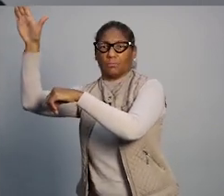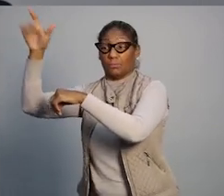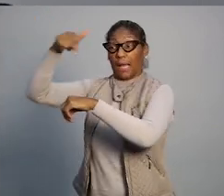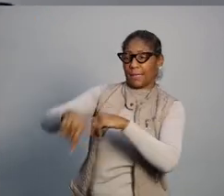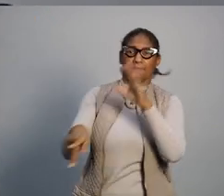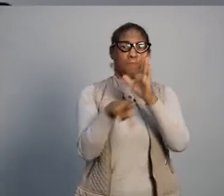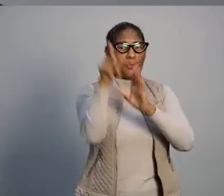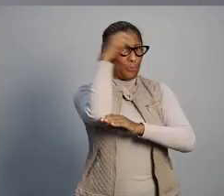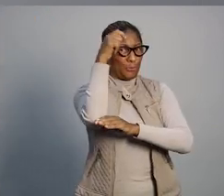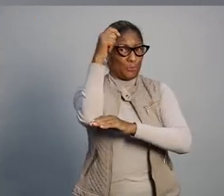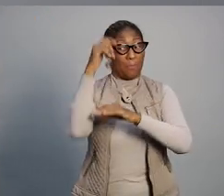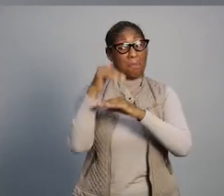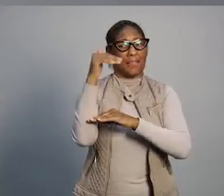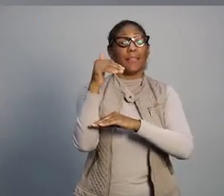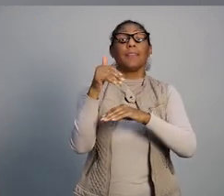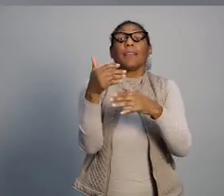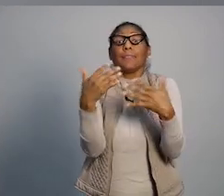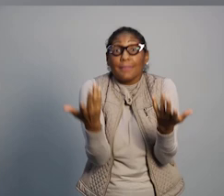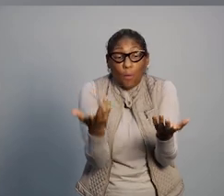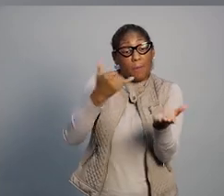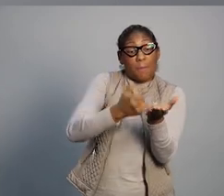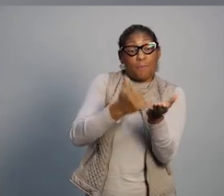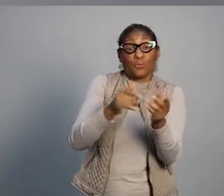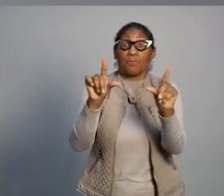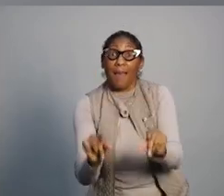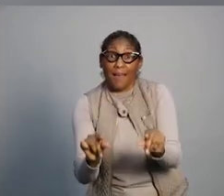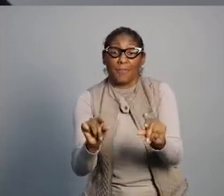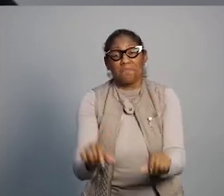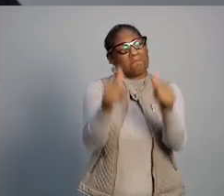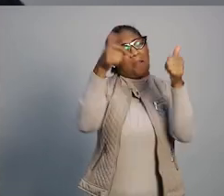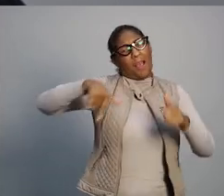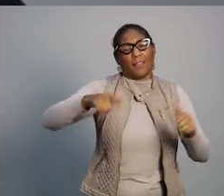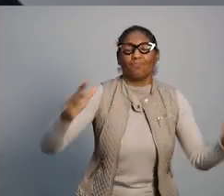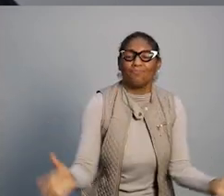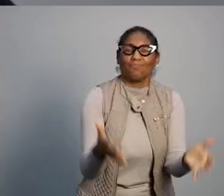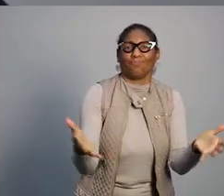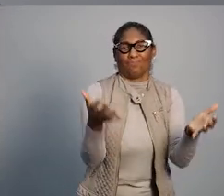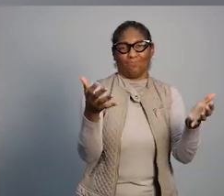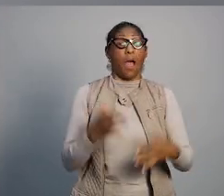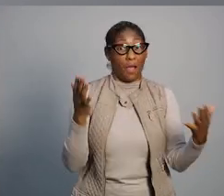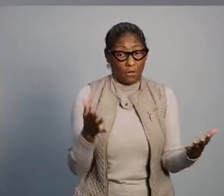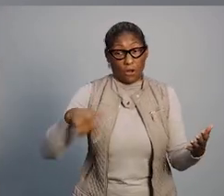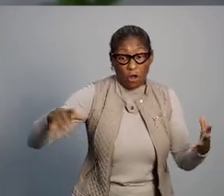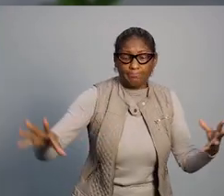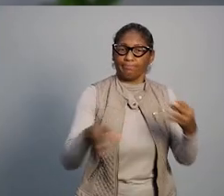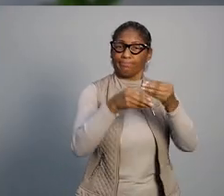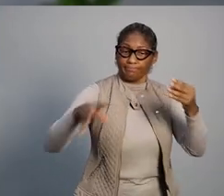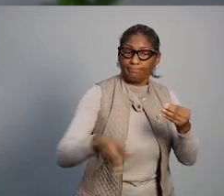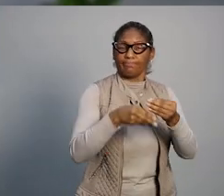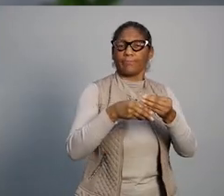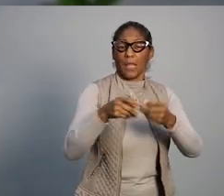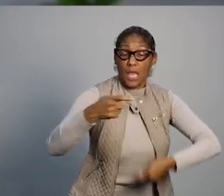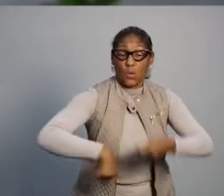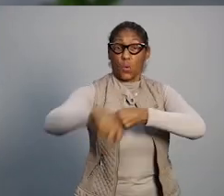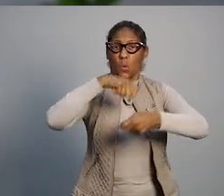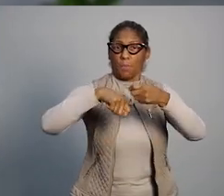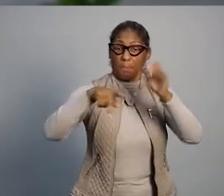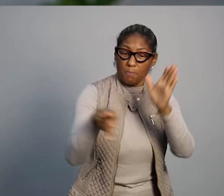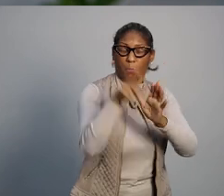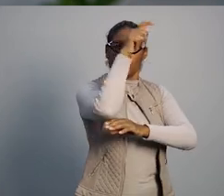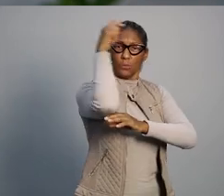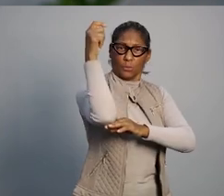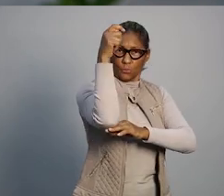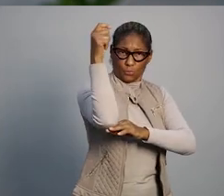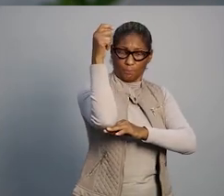frente ao de outros estados ou mesmo importados. Aliás, essa competitividade vai até melhorar. Estamos agregando medidas de